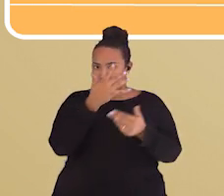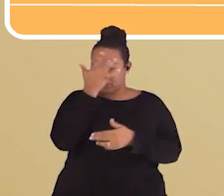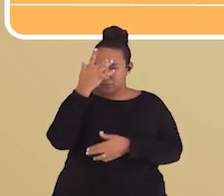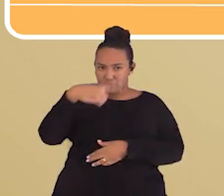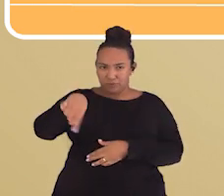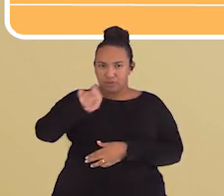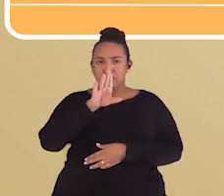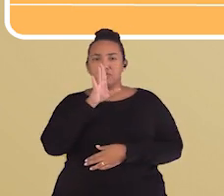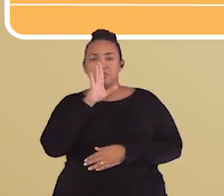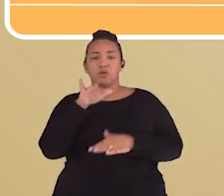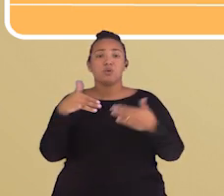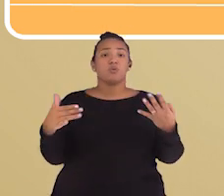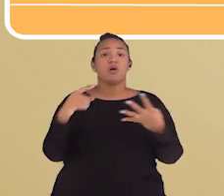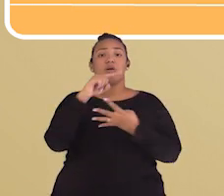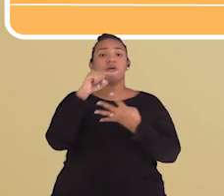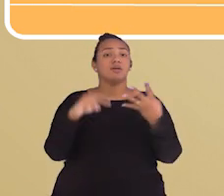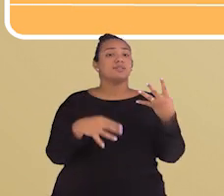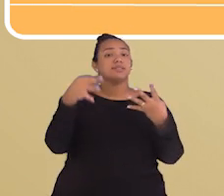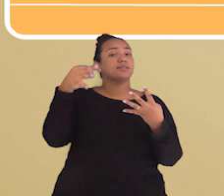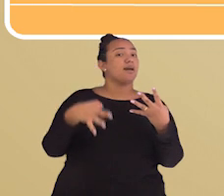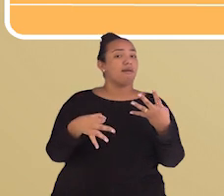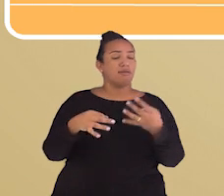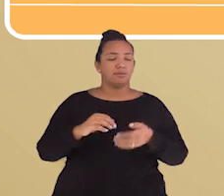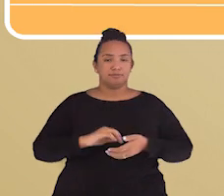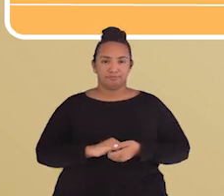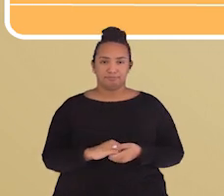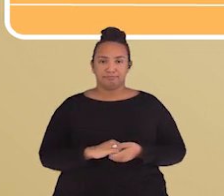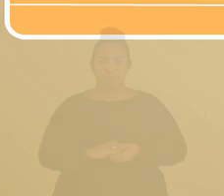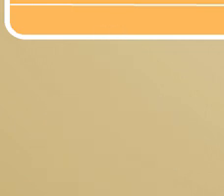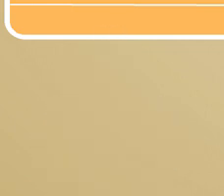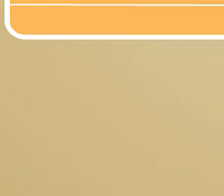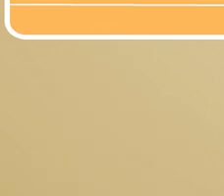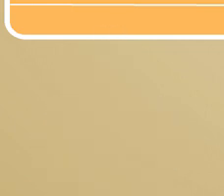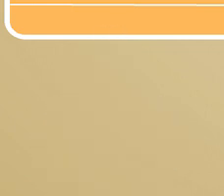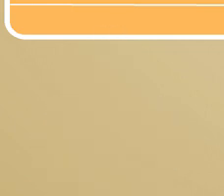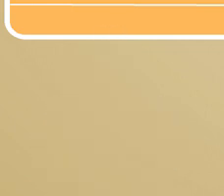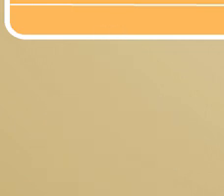que você conhece? E qual opção é correta? Um tempo para vocês.